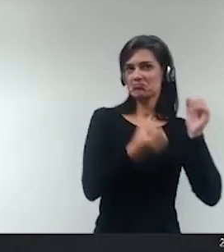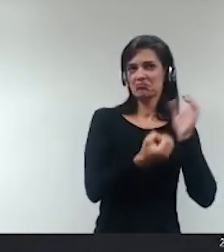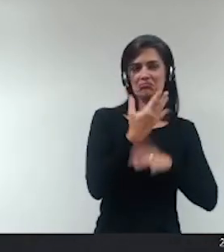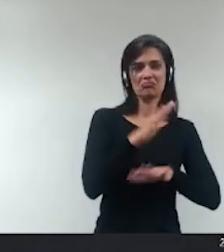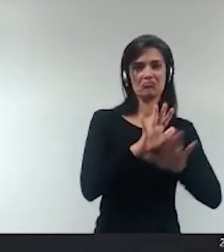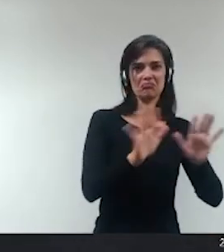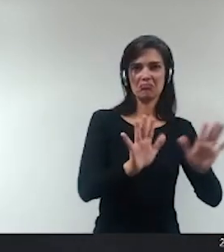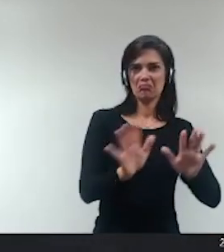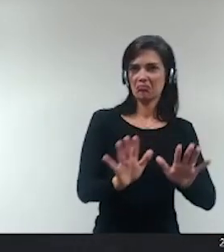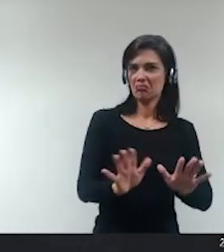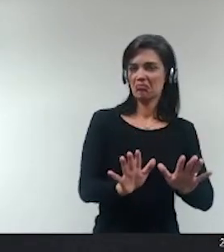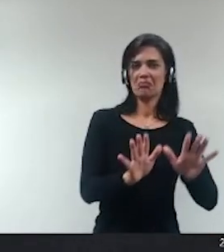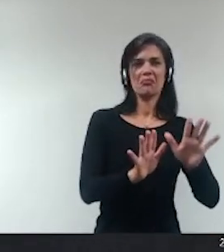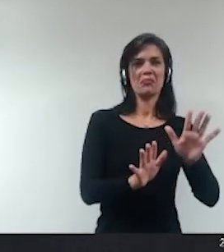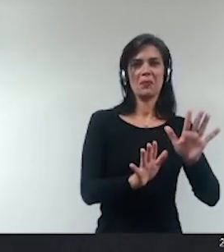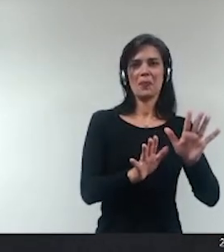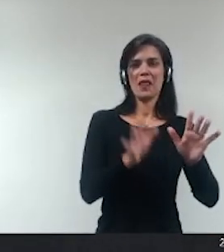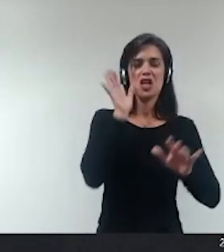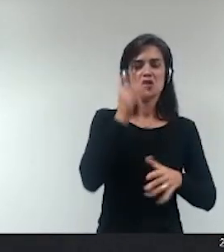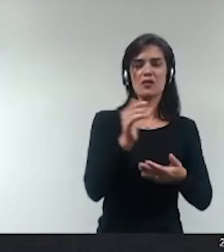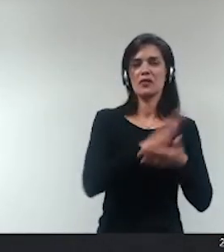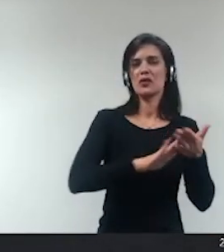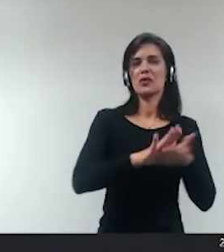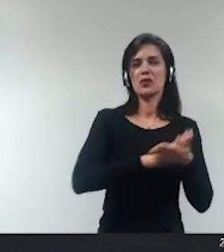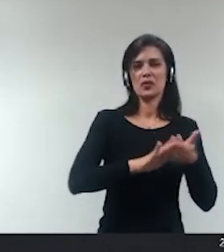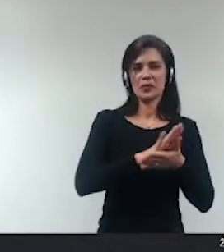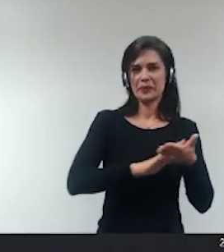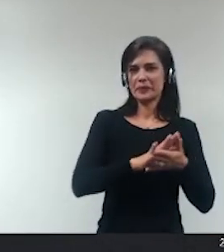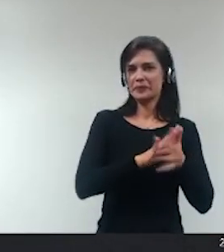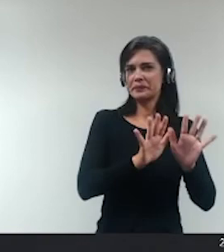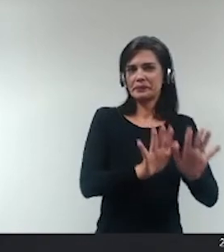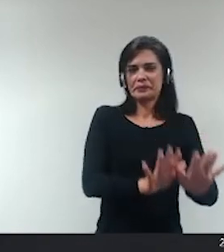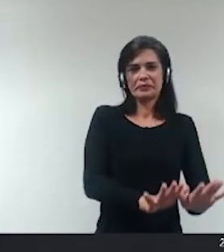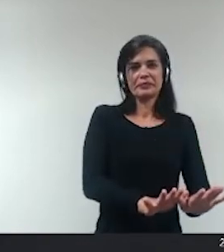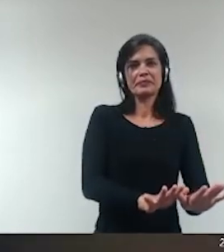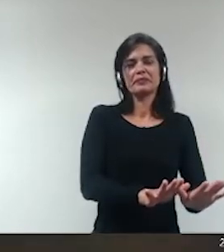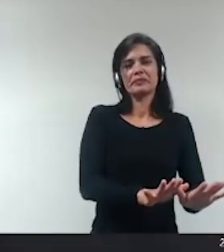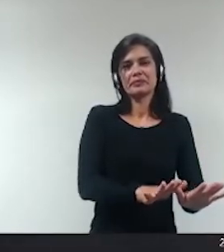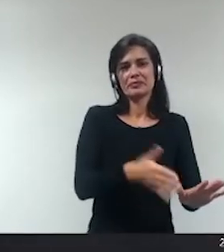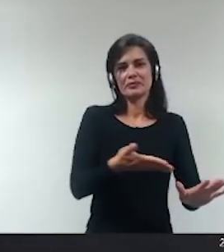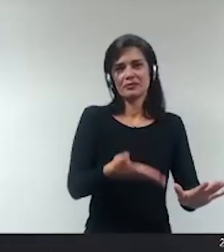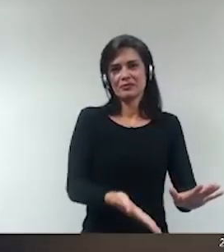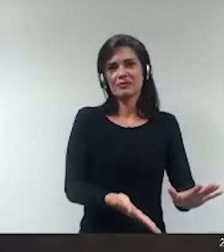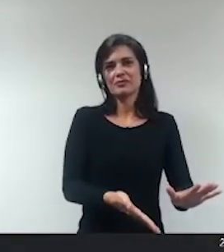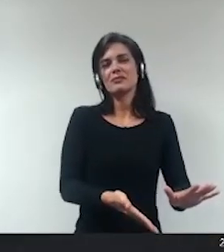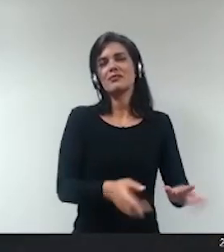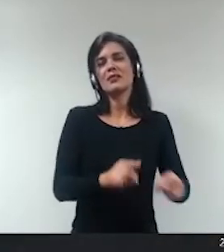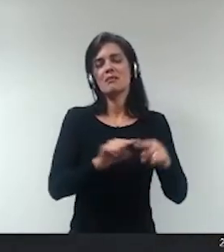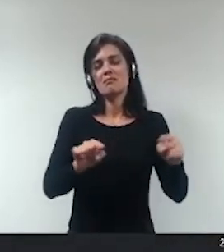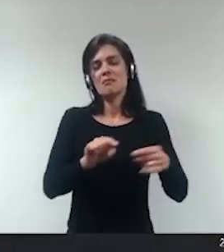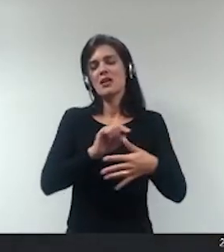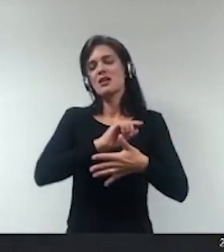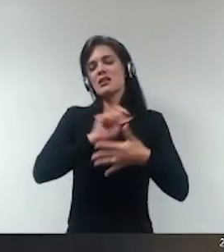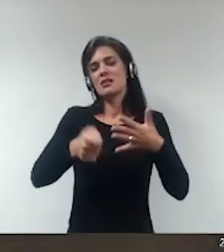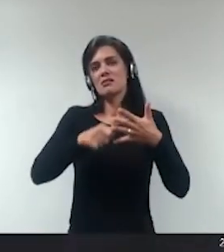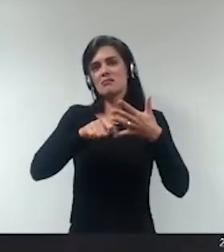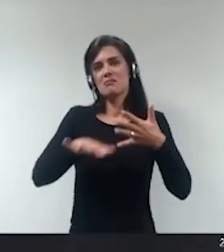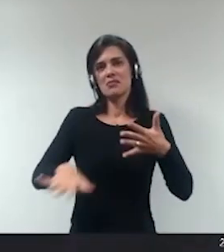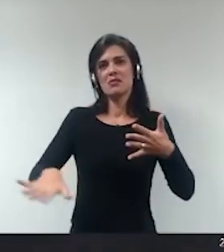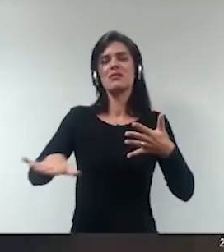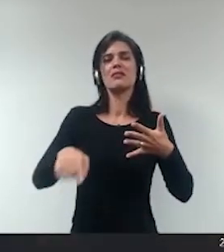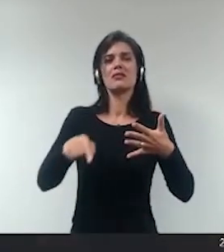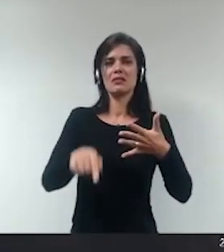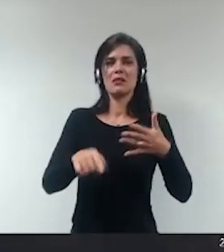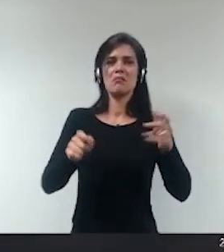no tempo passado não era sequer passível desse controle e passou a jurisprudência evoluiu do Supremo passou a ser passível do